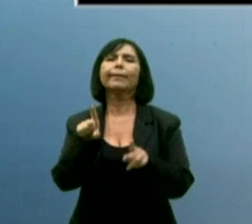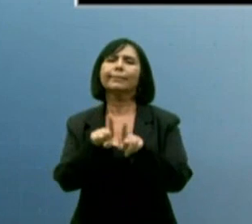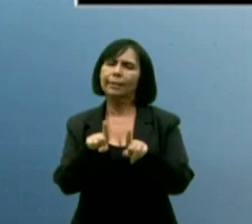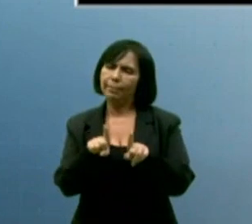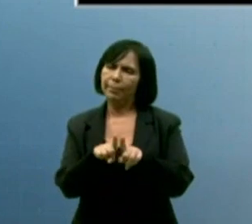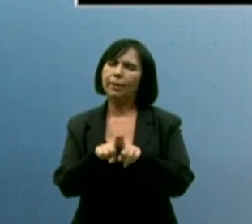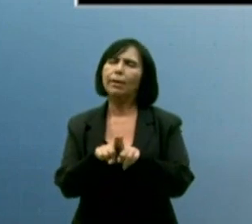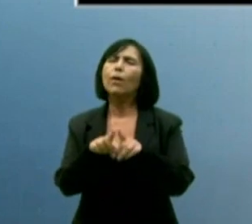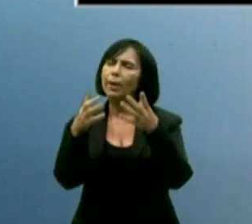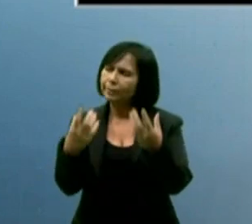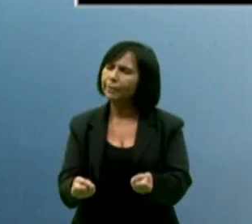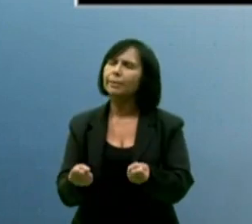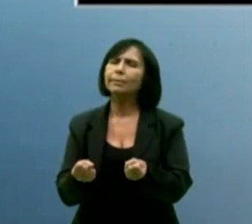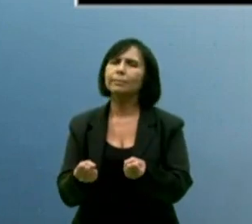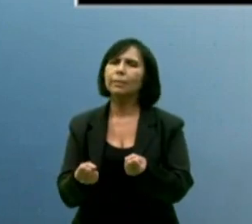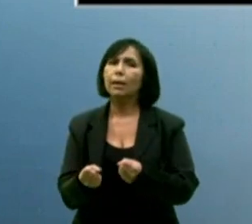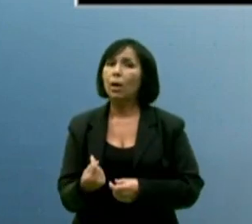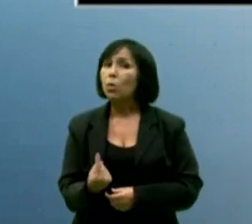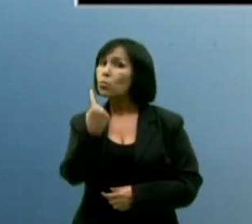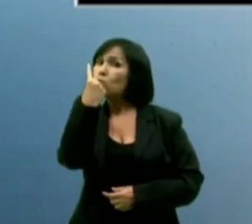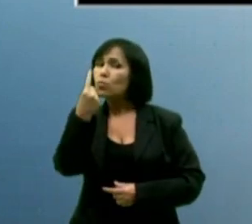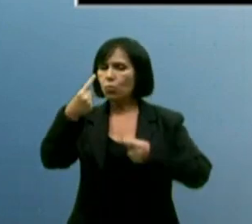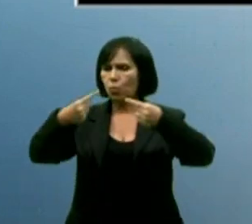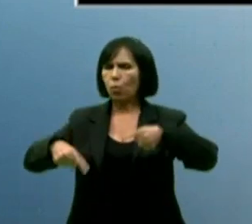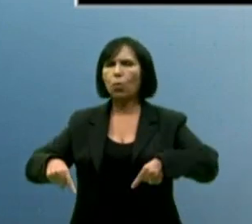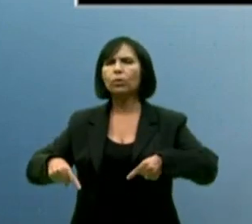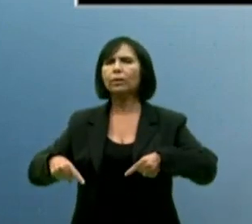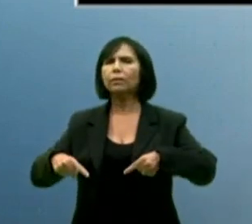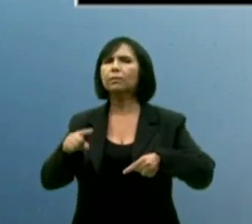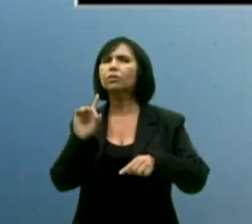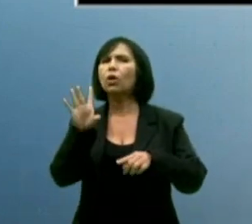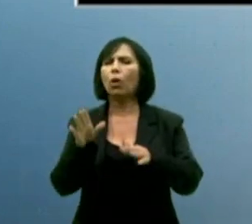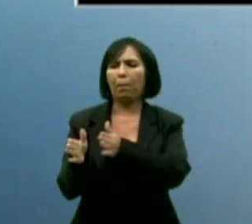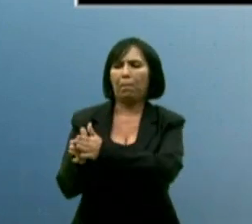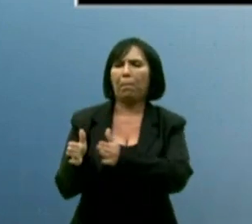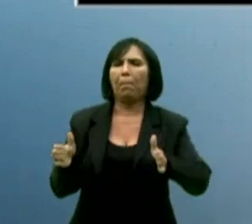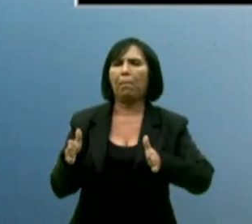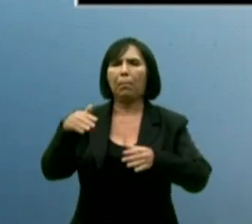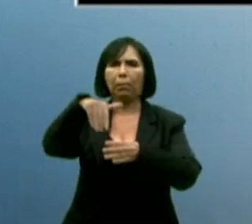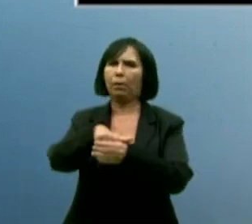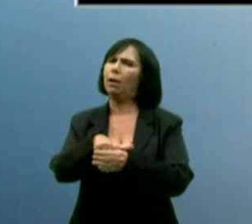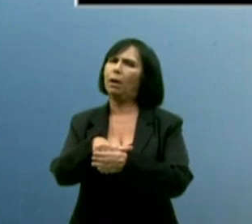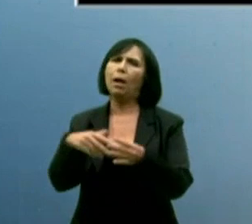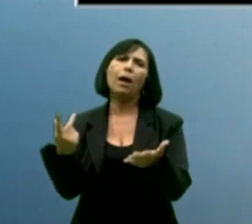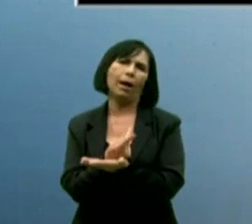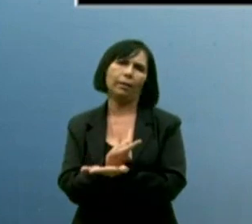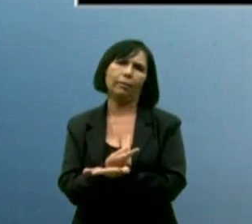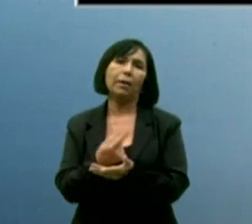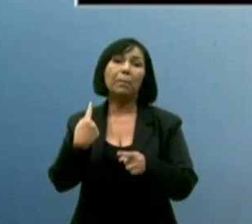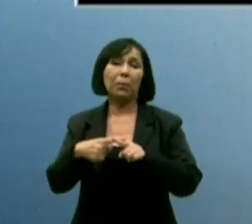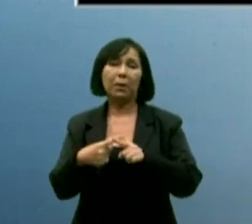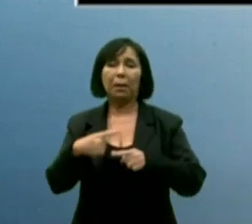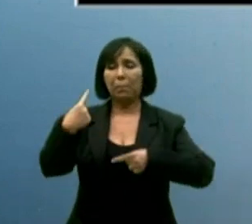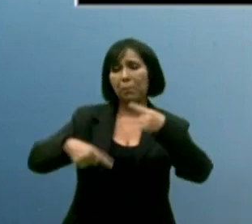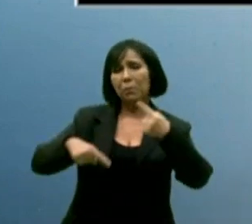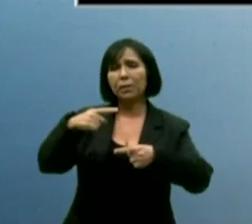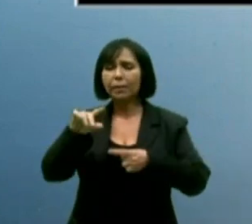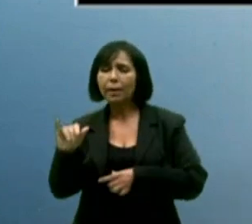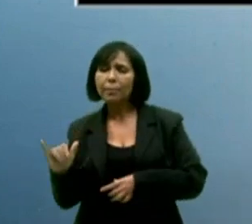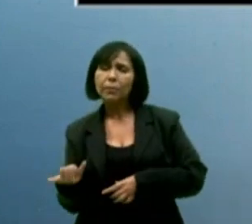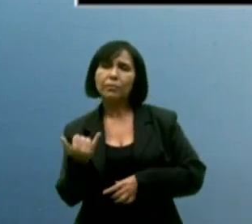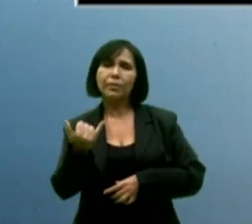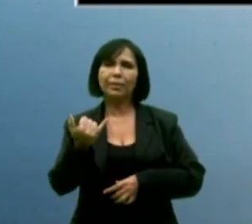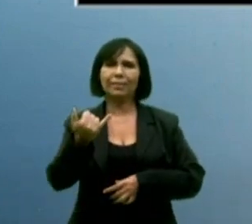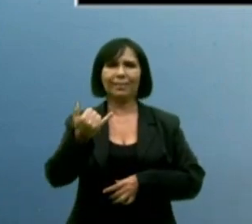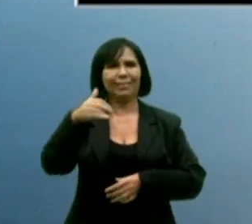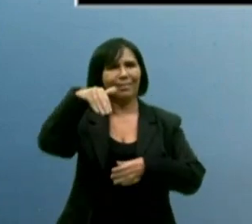auxílio. O que eu votei contra foi o aumento, então somente durante a eleição. Aí eu não acho correto. Durante a eleição, os políticos vão lá e aumentam o valor. E depois, em